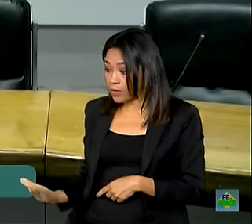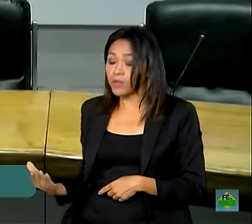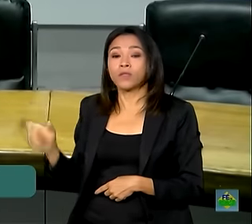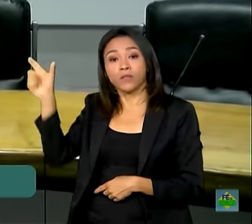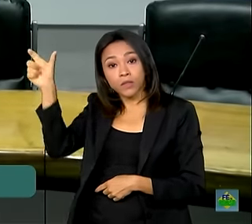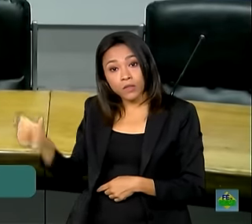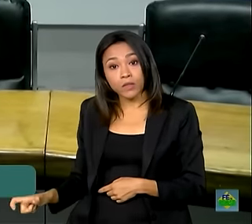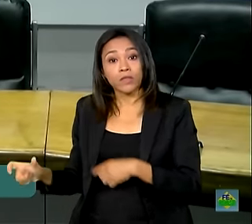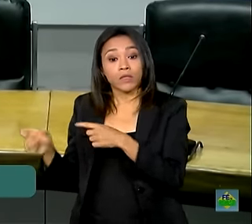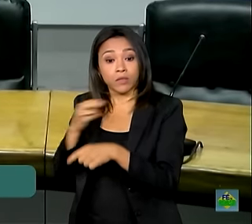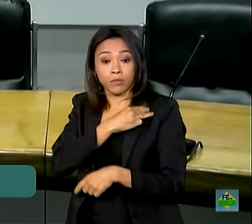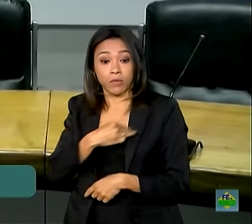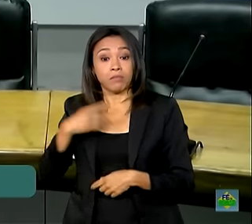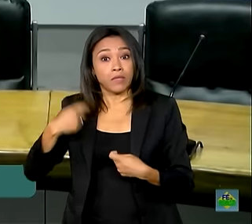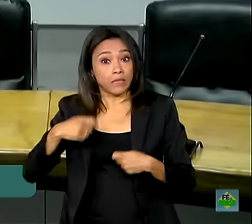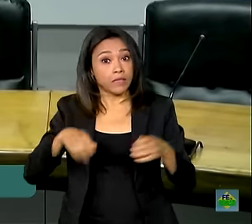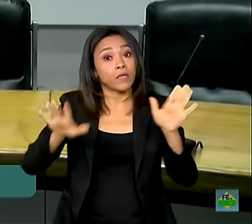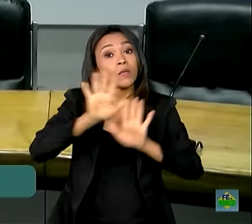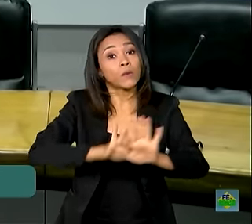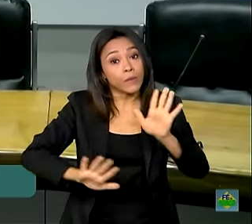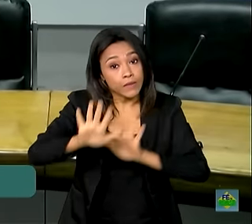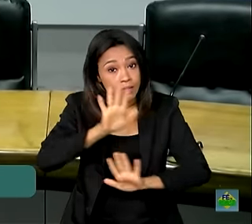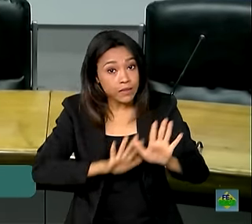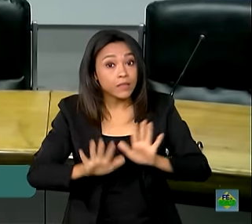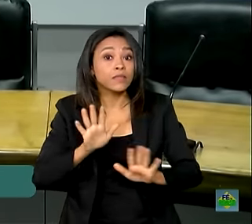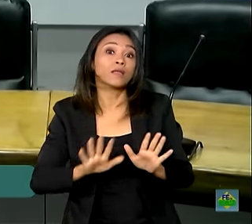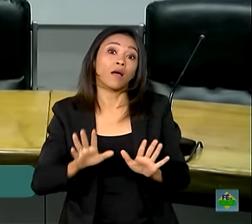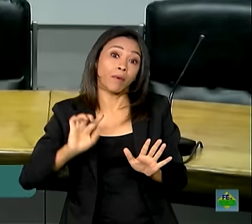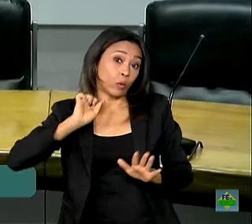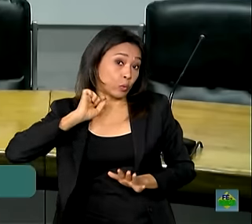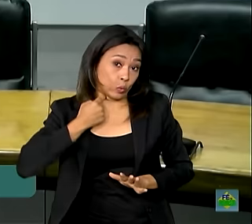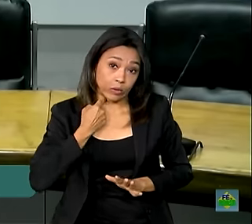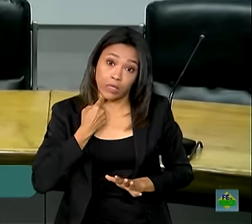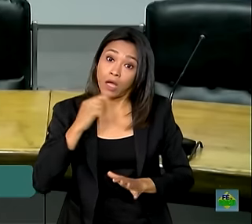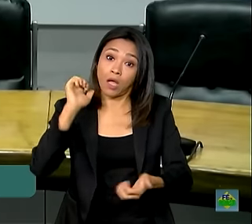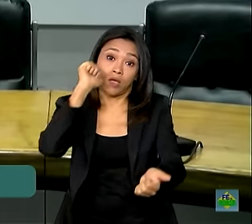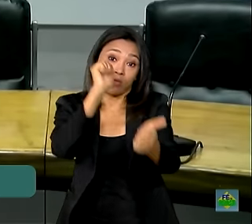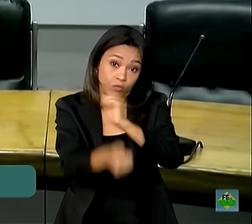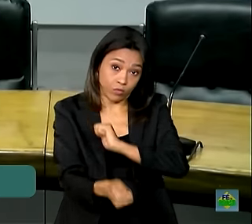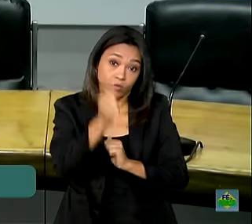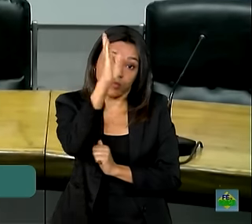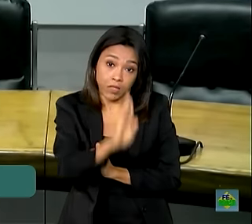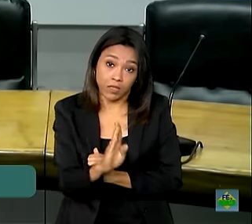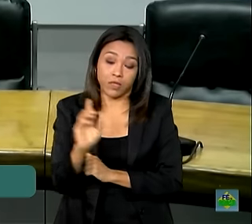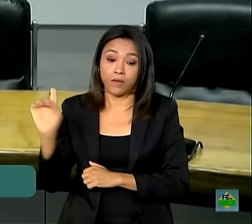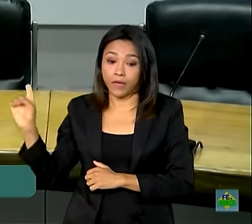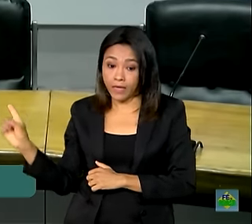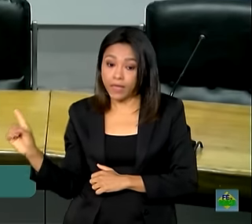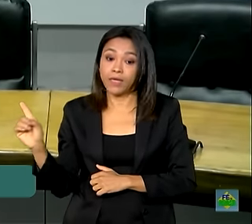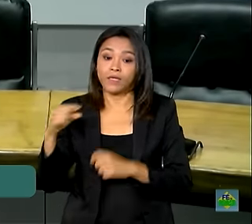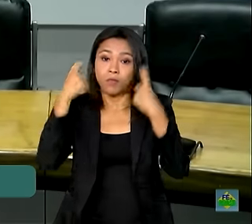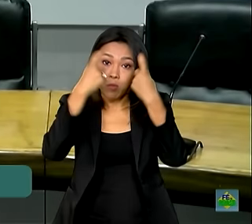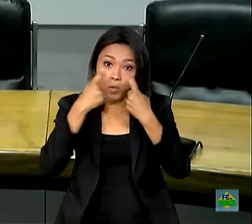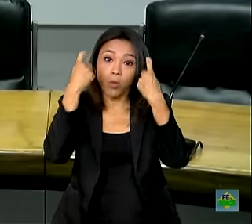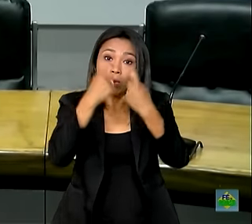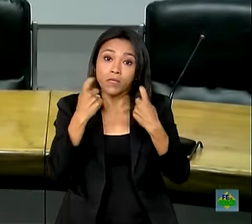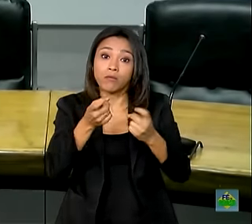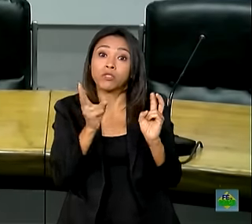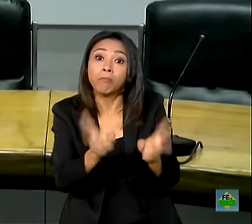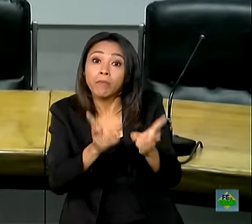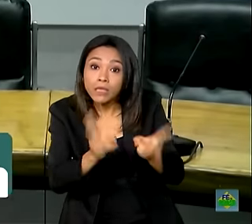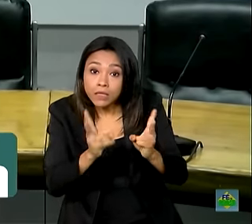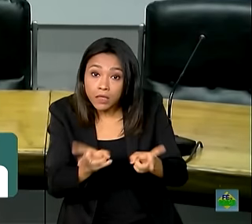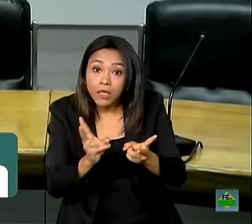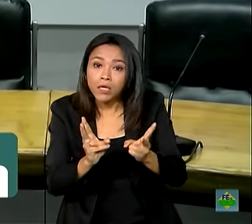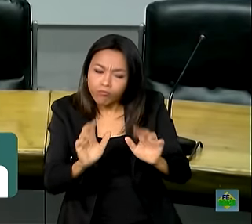preciso cuidar da imagem do esporte brasileiro. A gente tem uma grande preocupação em preservar a imagem do esporte brasileiro